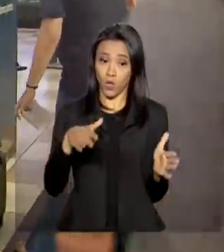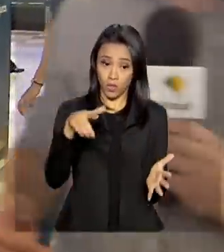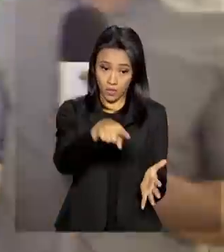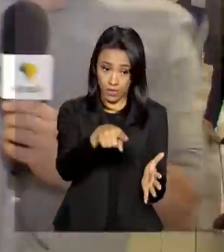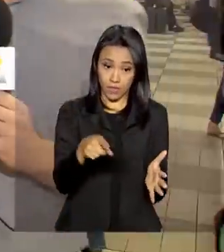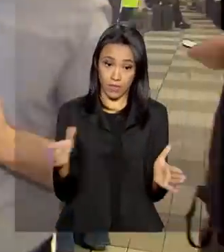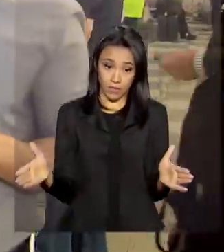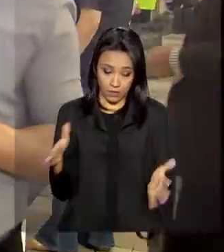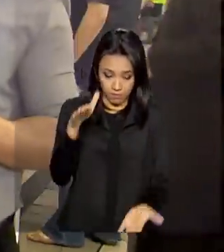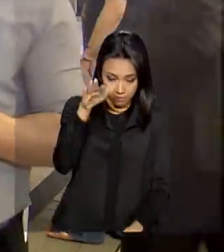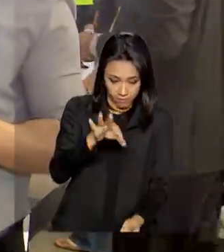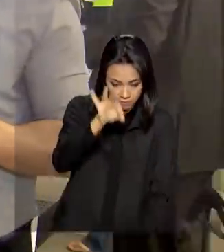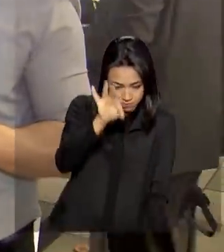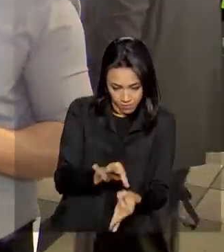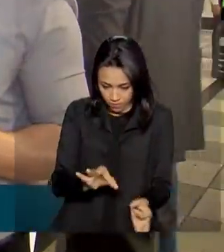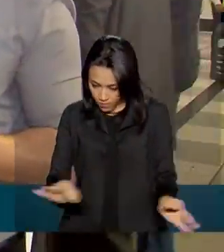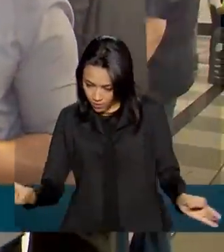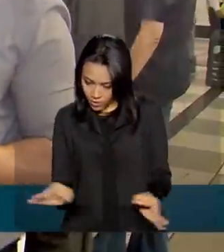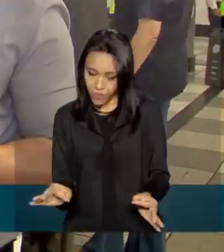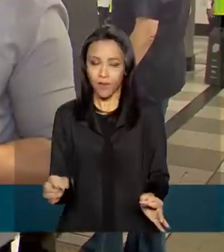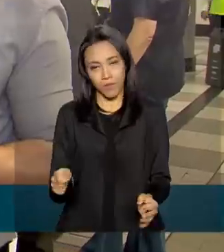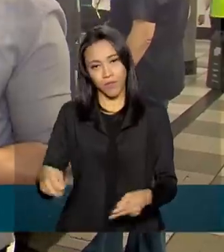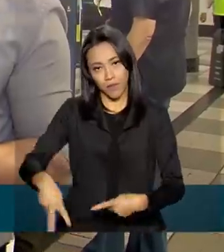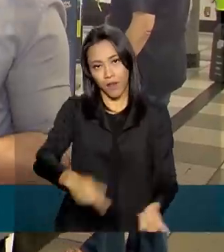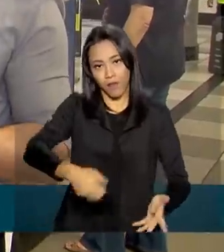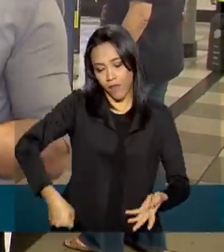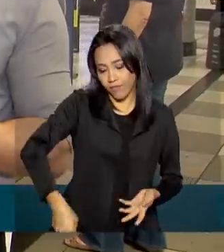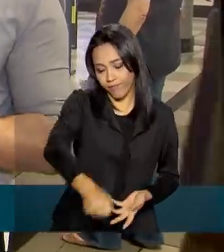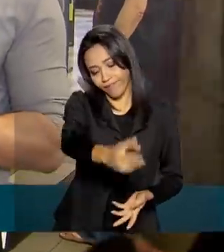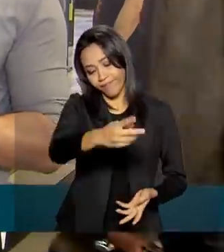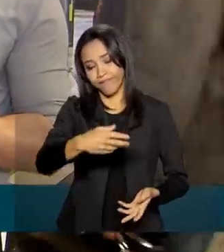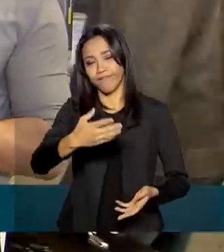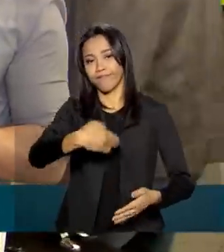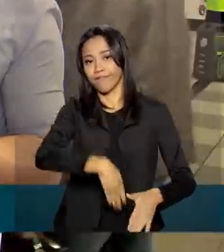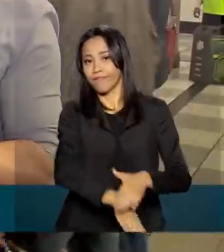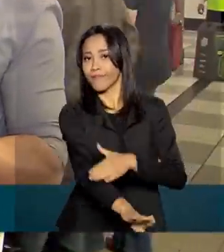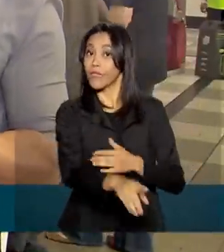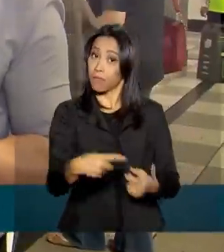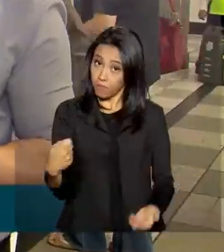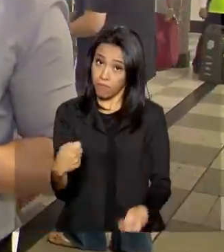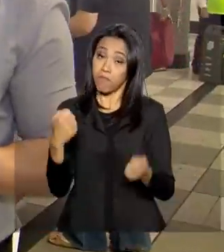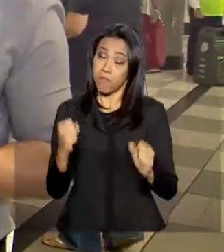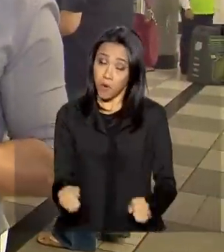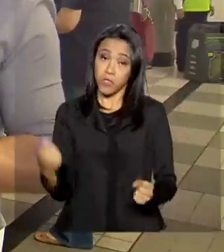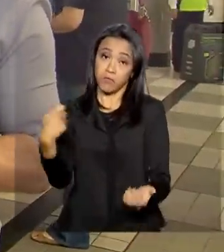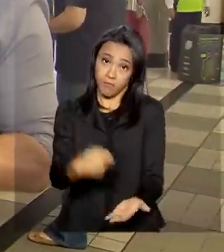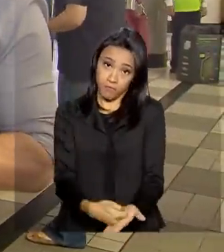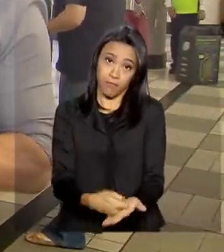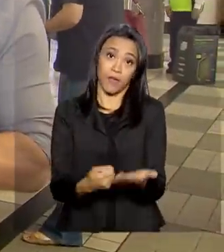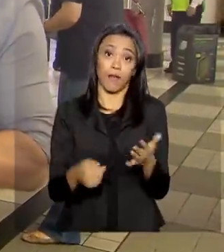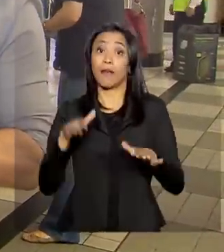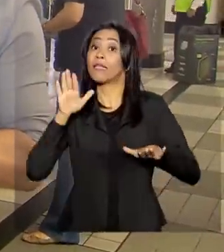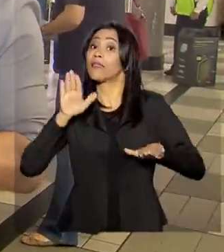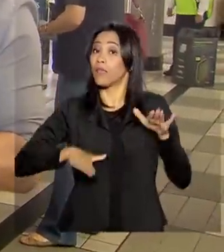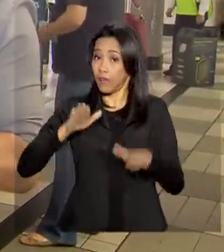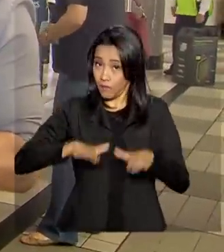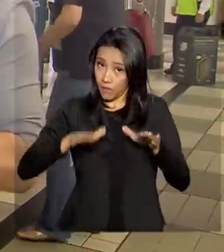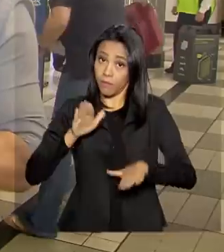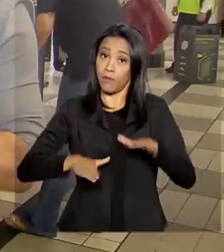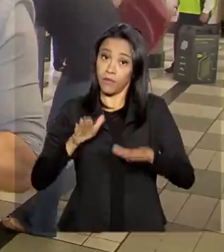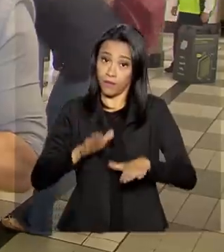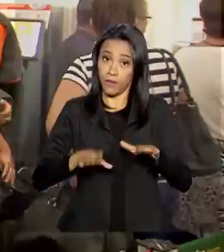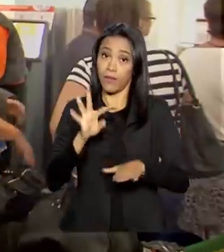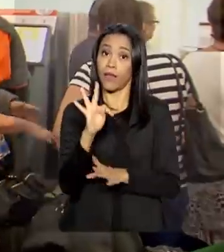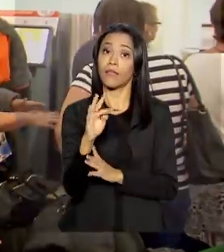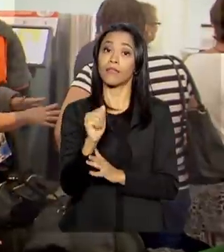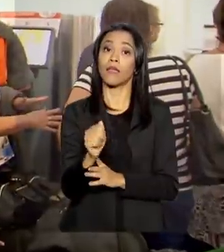a bordo, ela terá de ser despachada. E esse serviço poderá ser cobrado à parte, dependendo da tarifa do